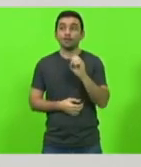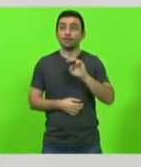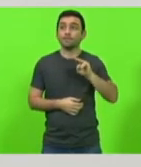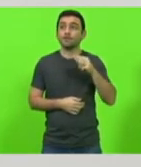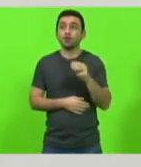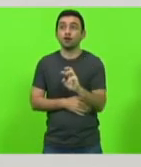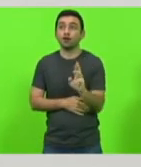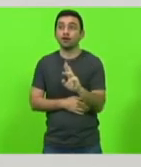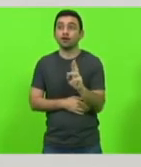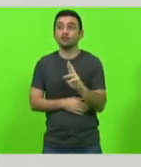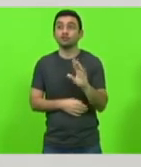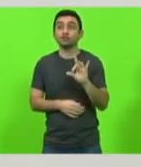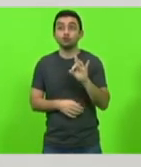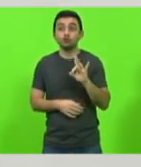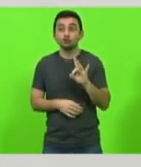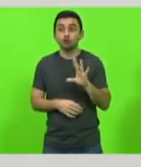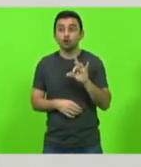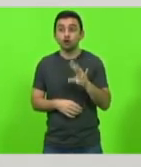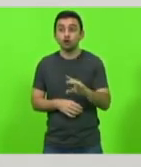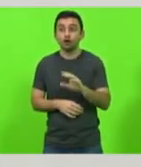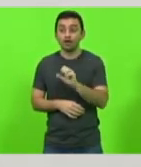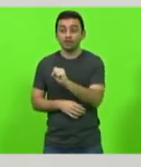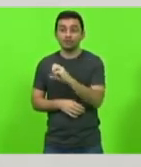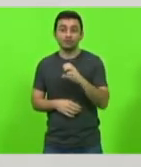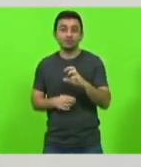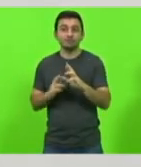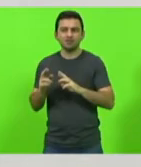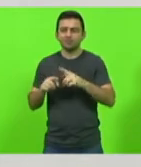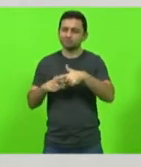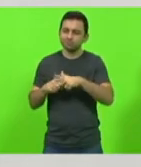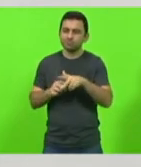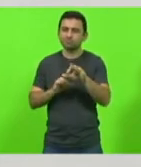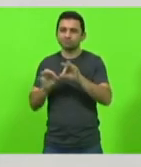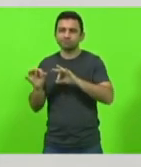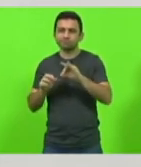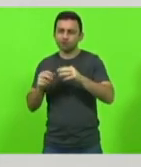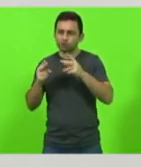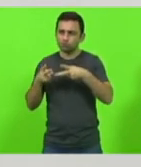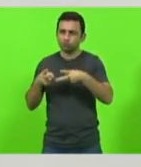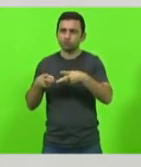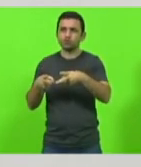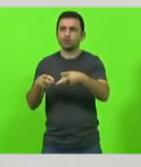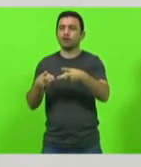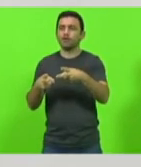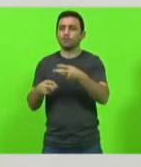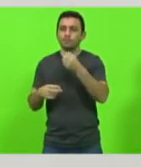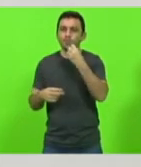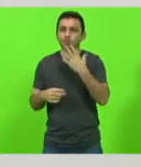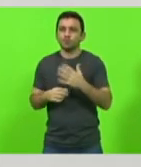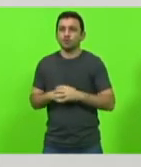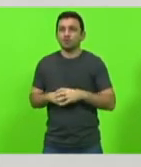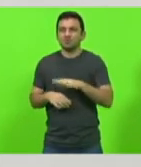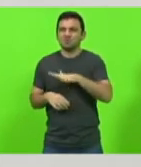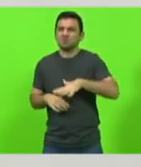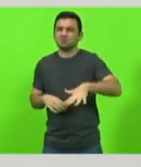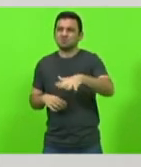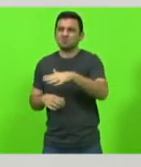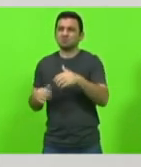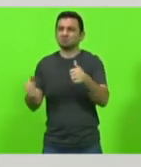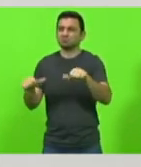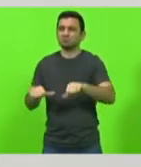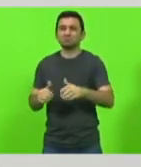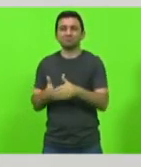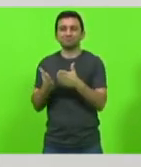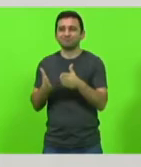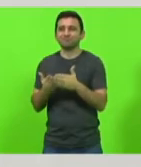apenas nas nossas SCs em manutenção e conservação das nossas SCs que estão numa situação palpérrima estão